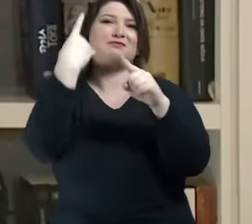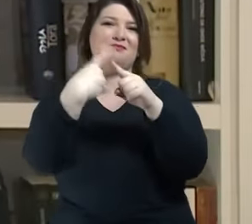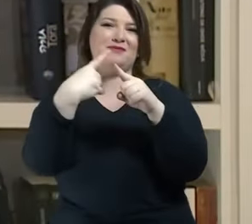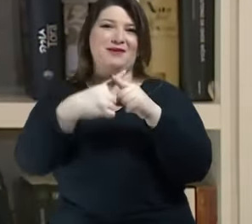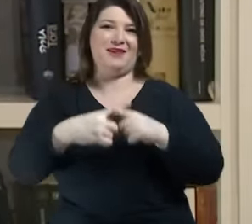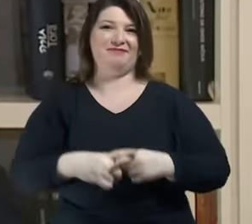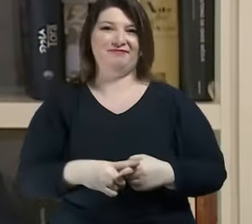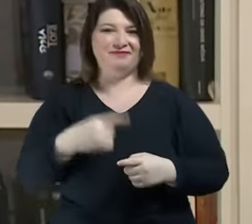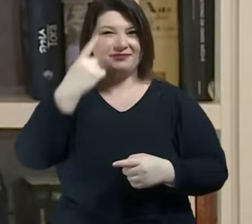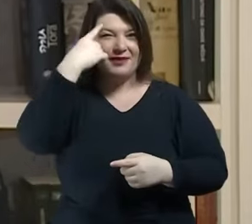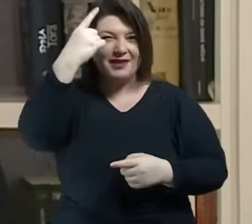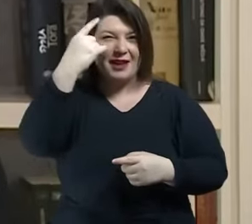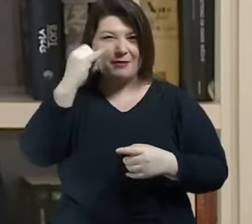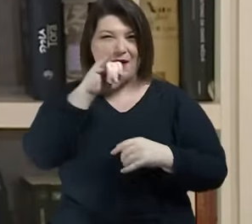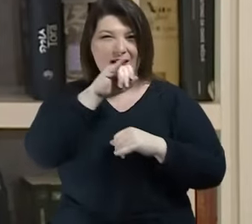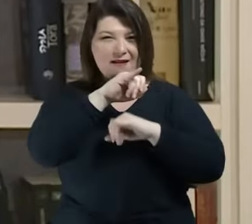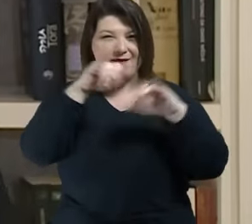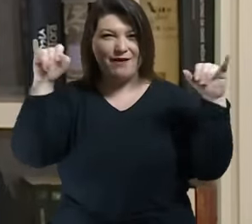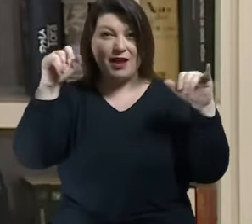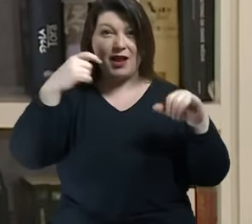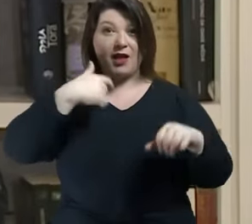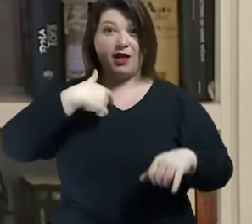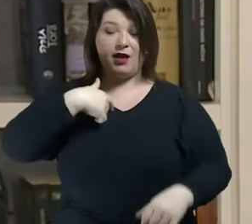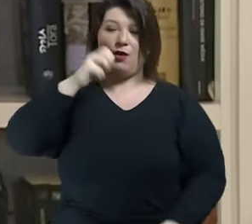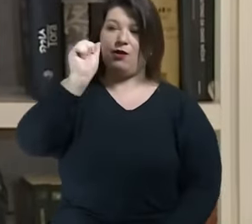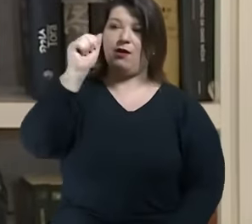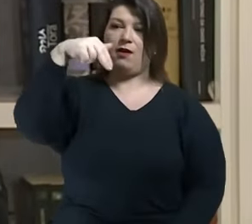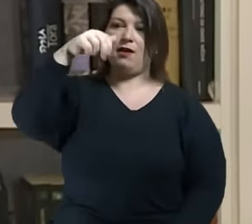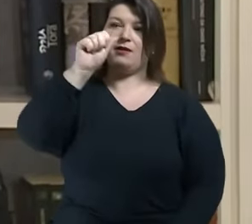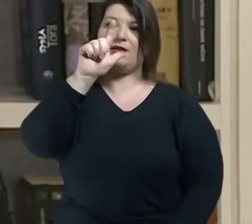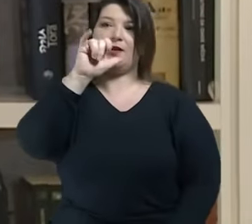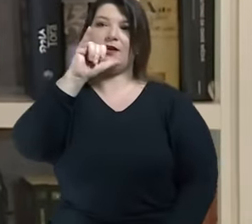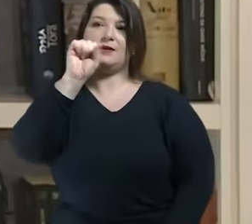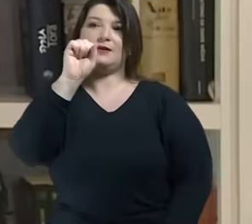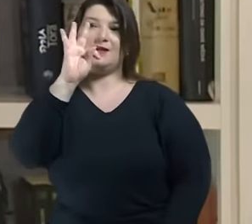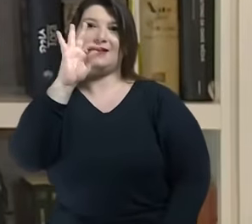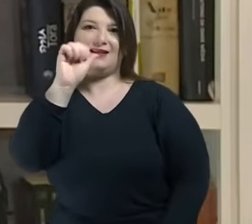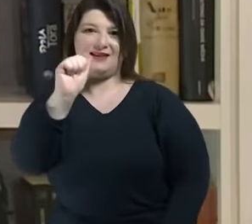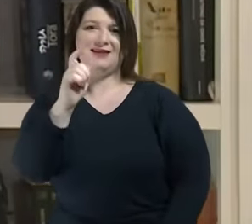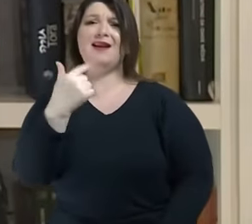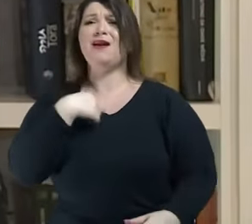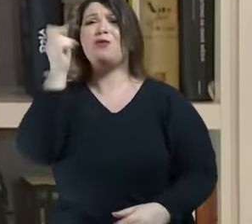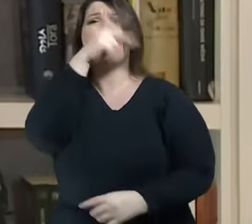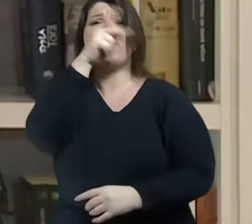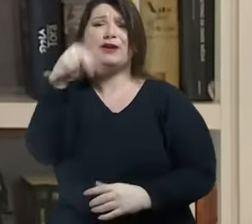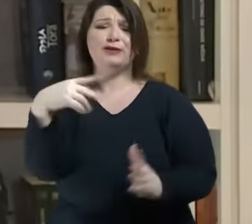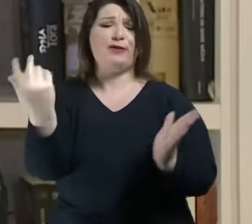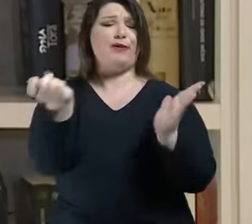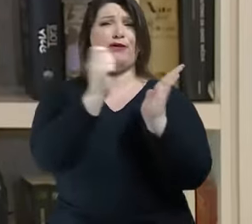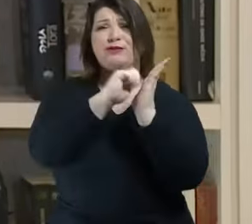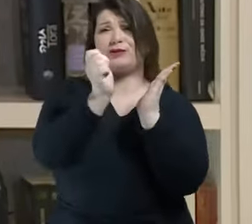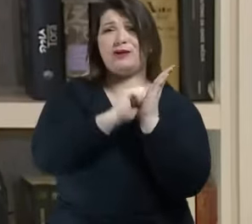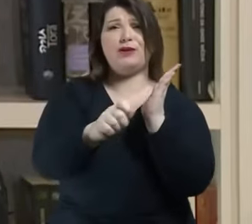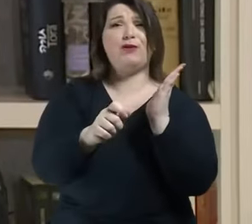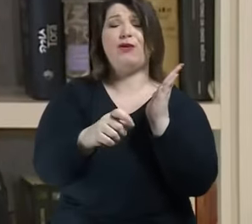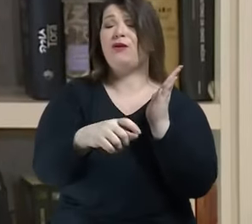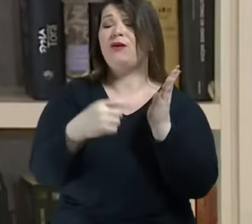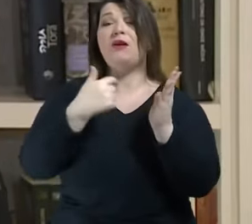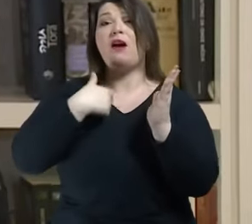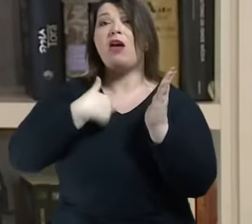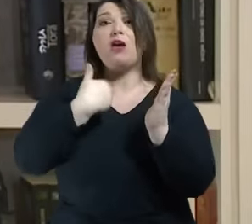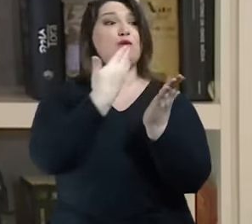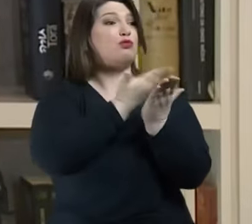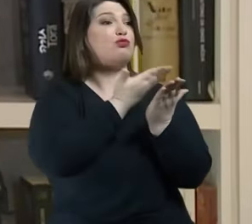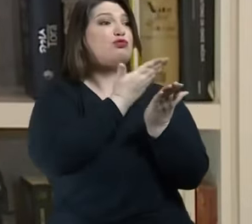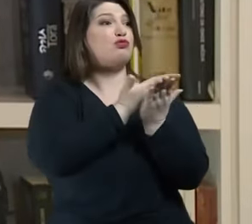no sentido de que eu estou aqui como professor, como escritor, como um analista que estuda comportamento e cultura